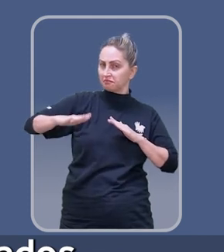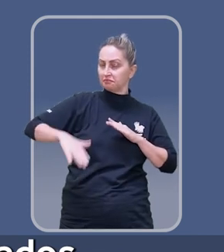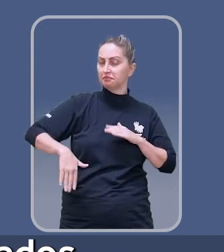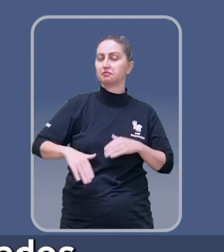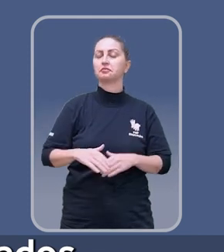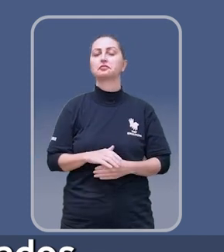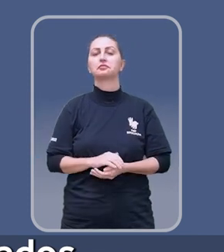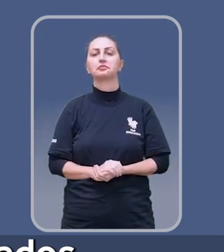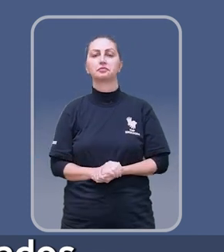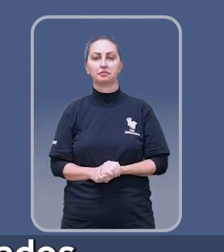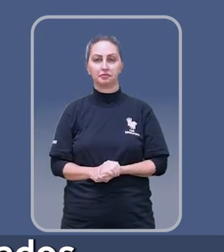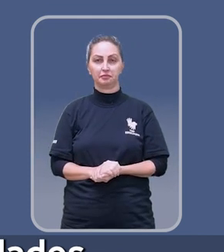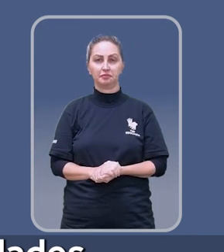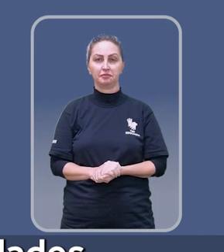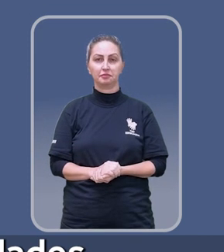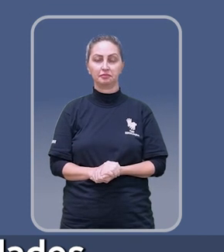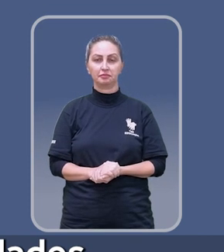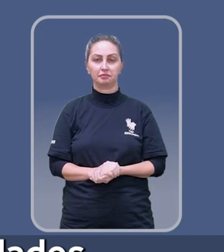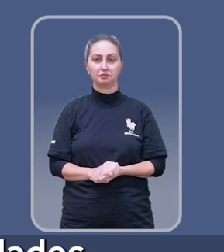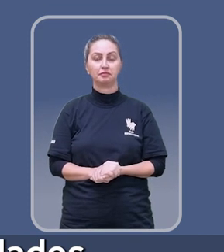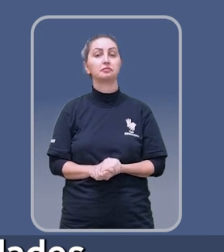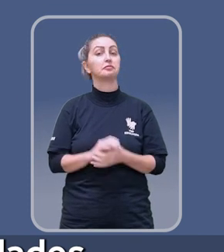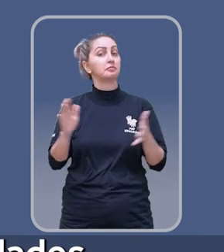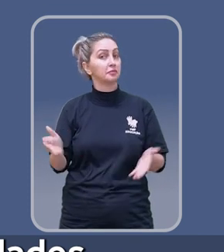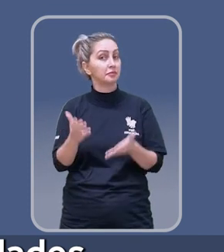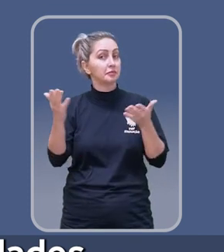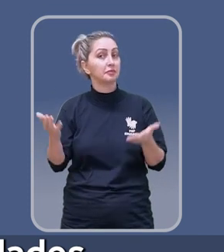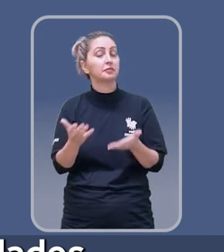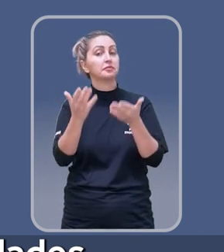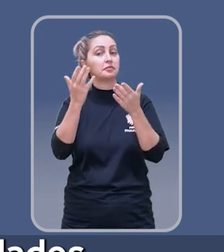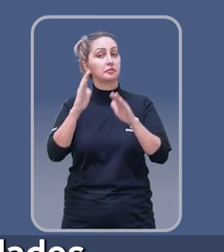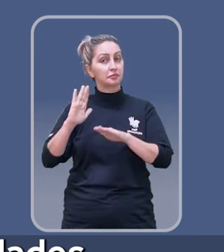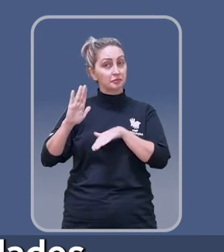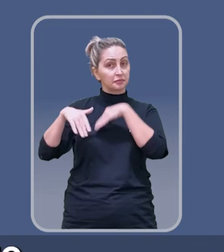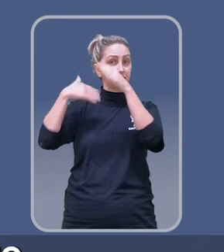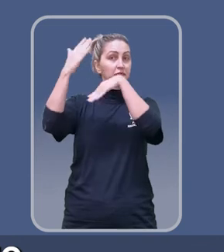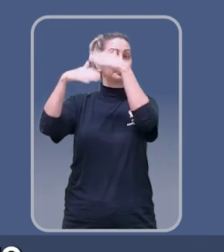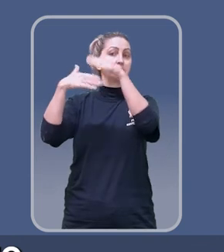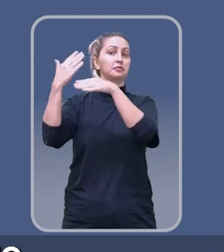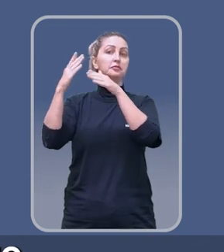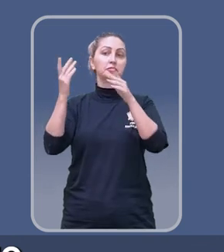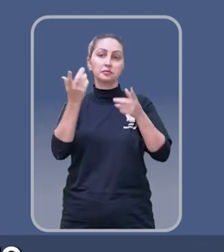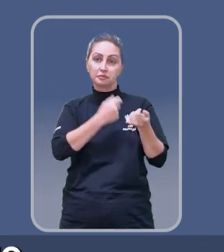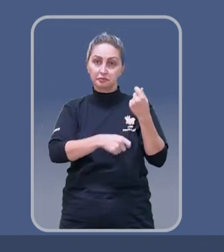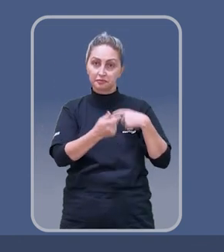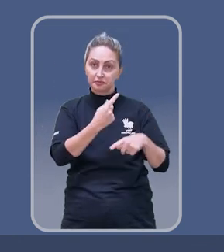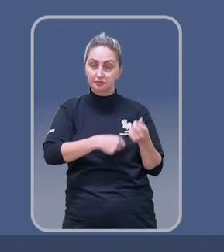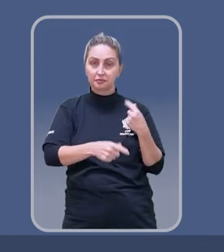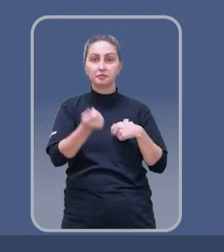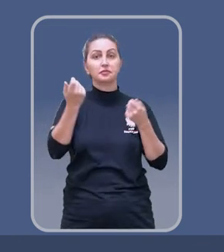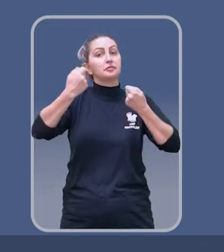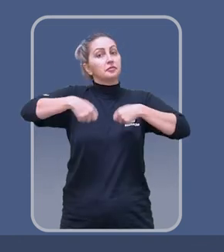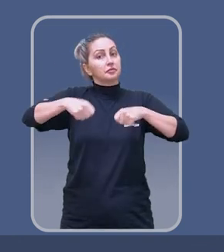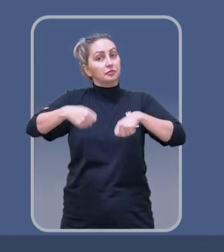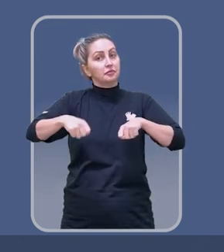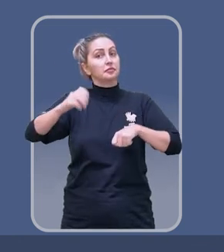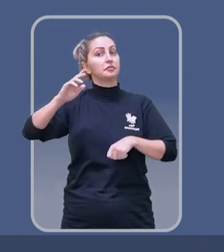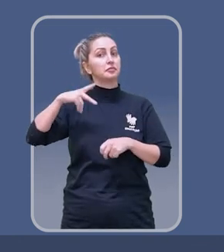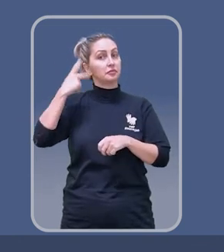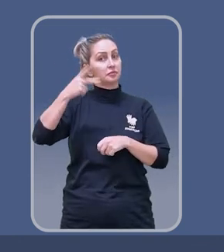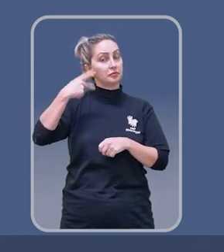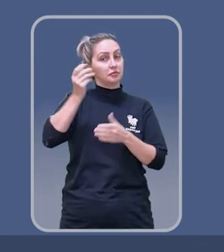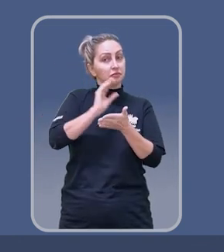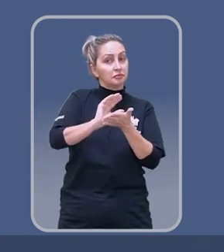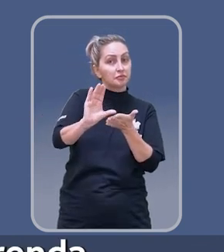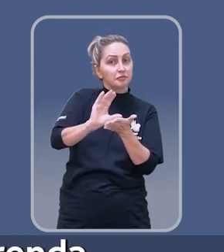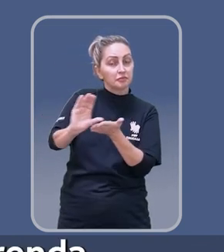urbanisticamente apropriados. E, finalmente, entre outras possibilidades, a promoção do desenvolvimento econômico a partir de uma política